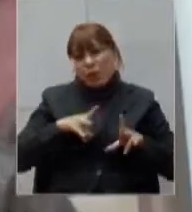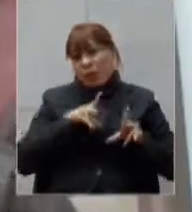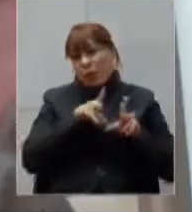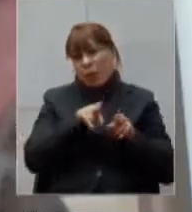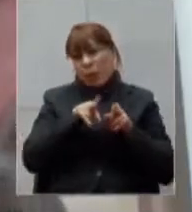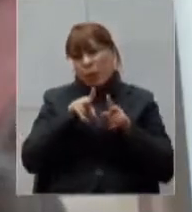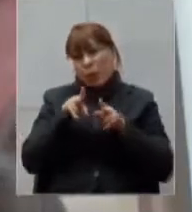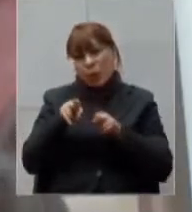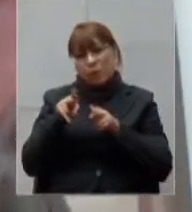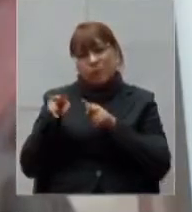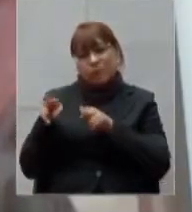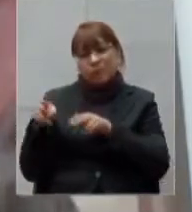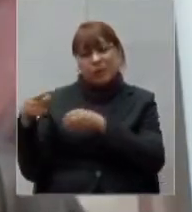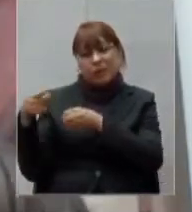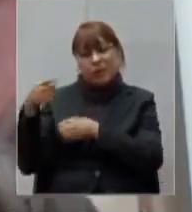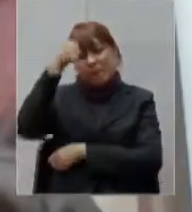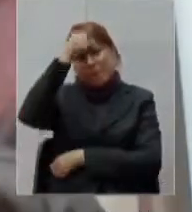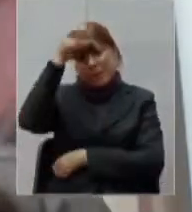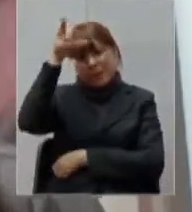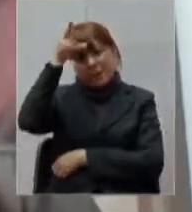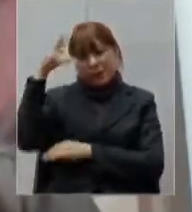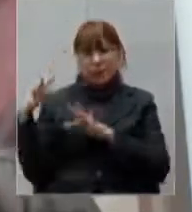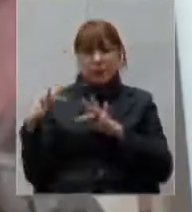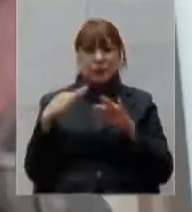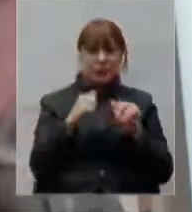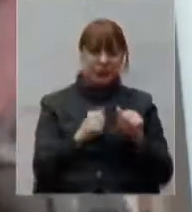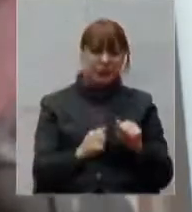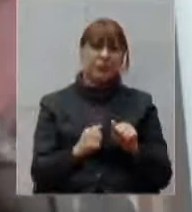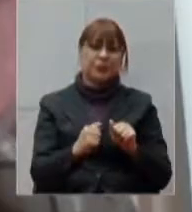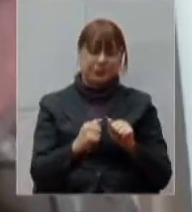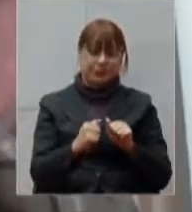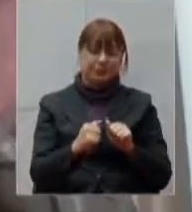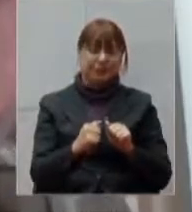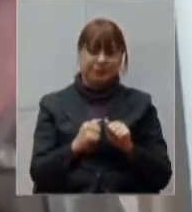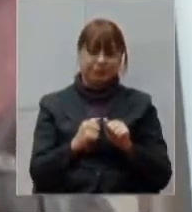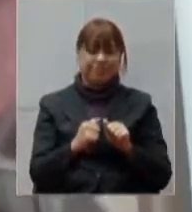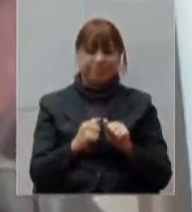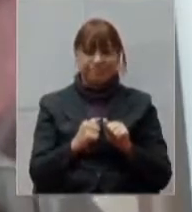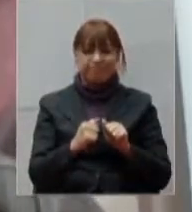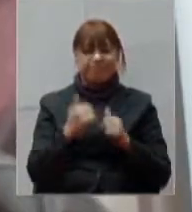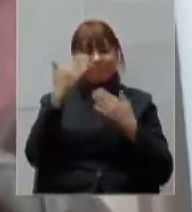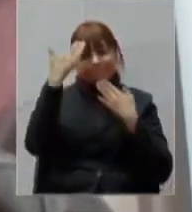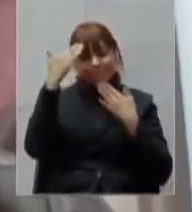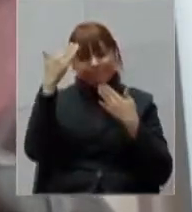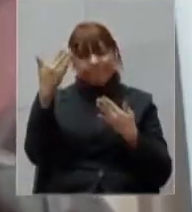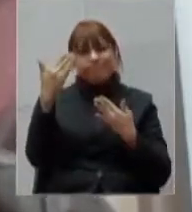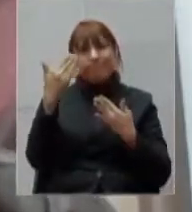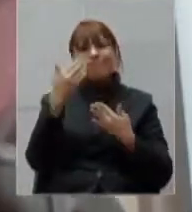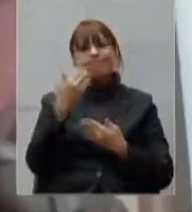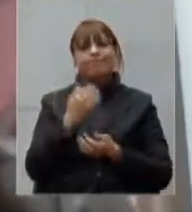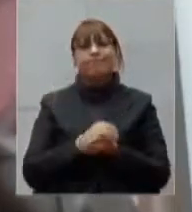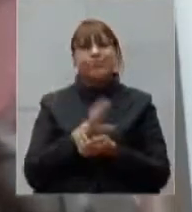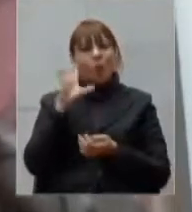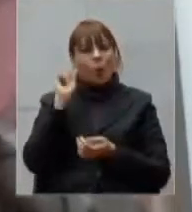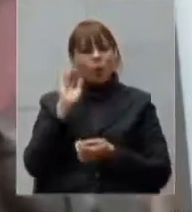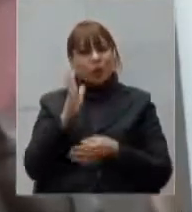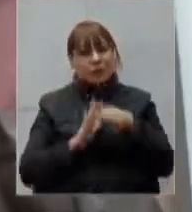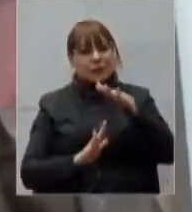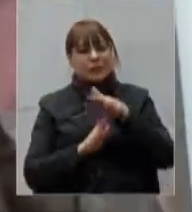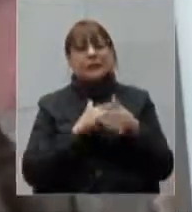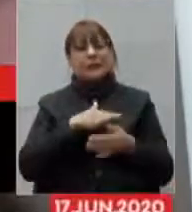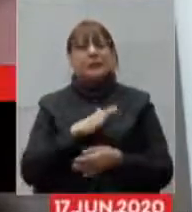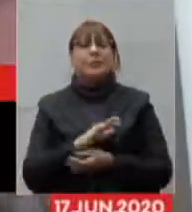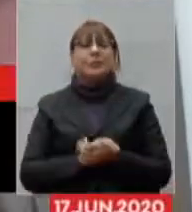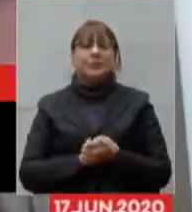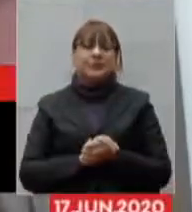ocupam cargos nas suas diversas cidades hoje. Obrigado. Eu acho que o meu tempo está por se esgotar.